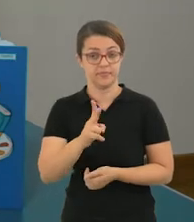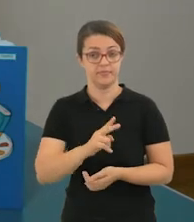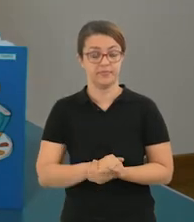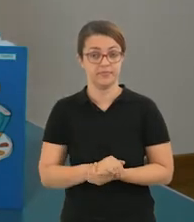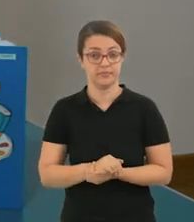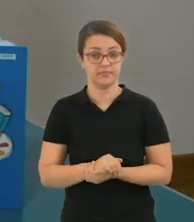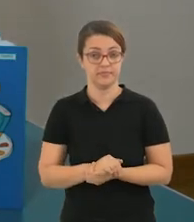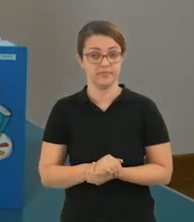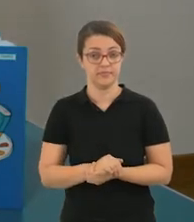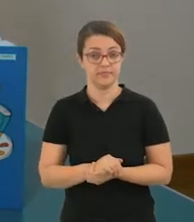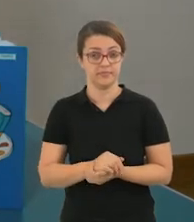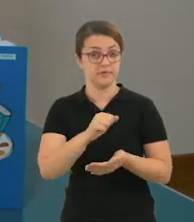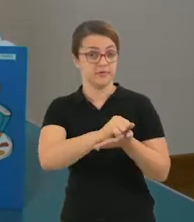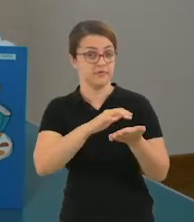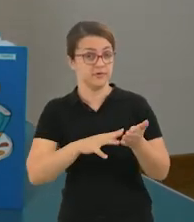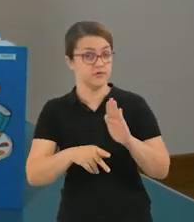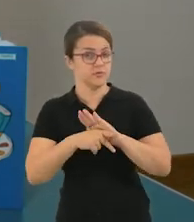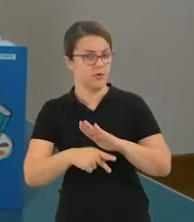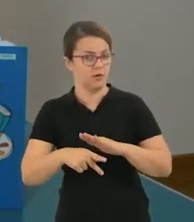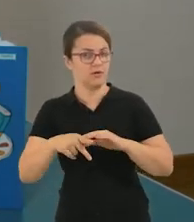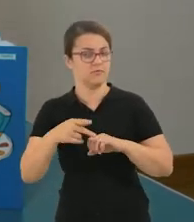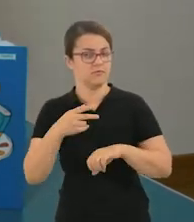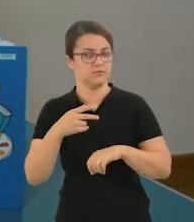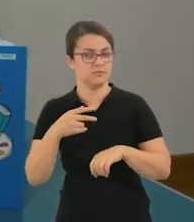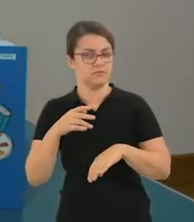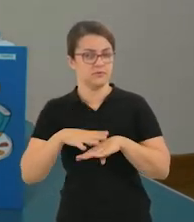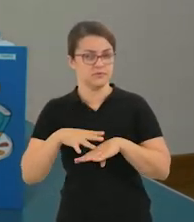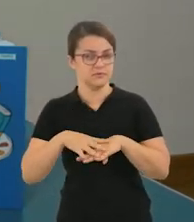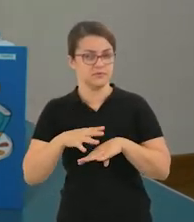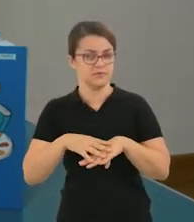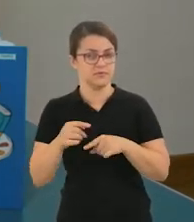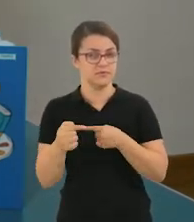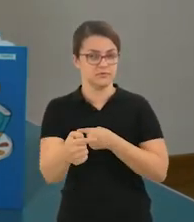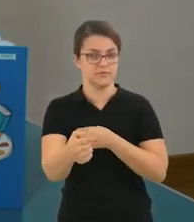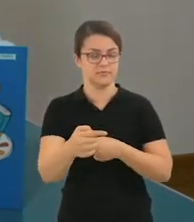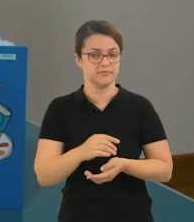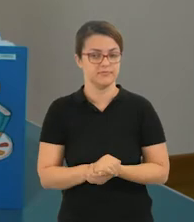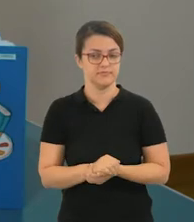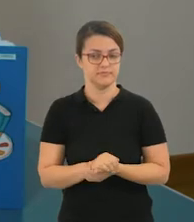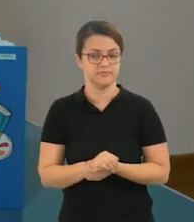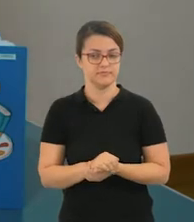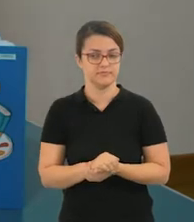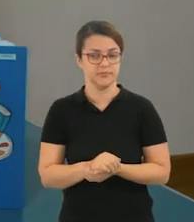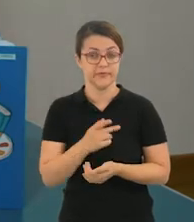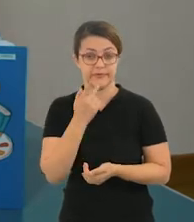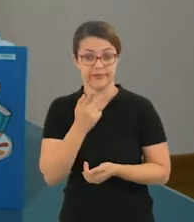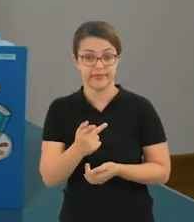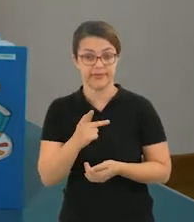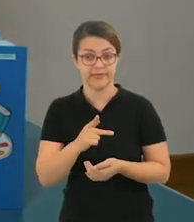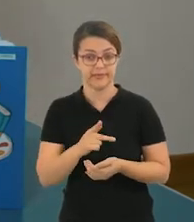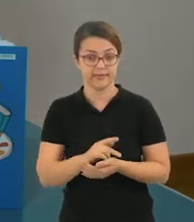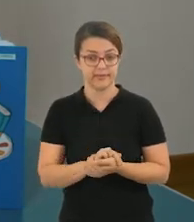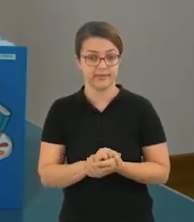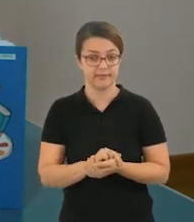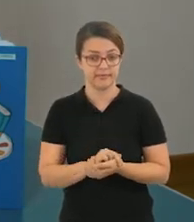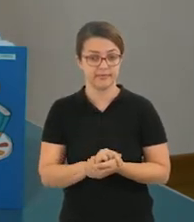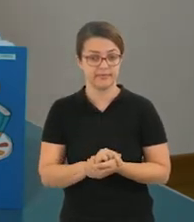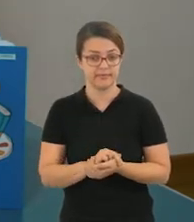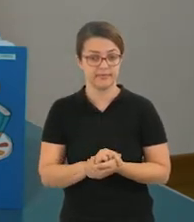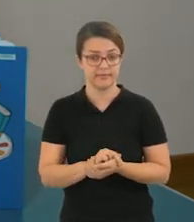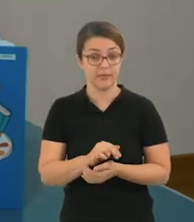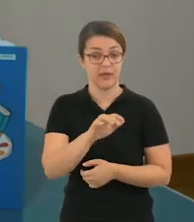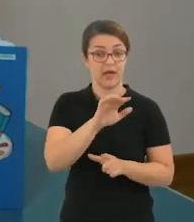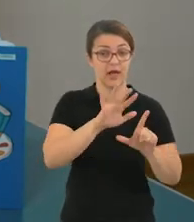Continuando, nós vamos para a nossa lição de matemática. Na nossa lição de matemática dessa semana, nós vamos falar um pouquinho sobre área e